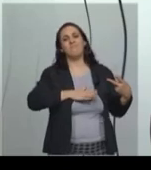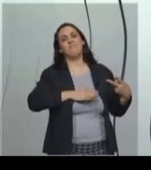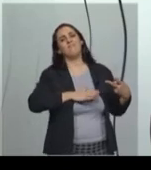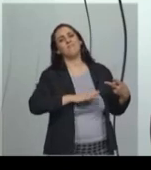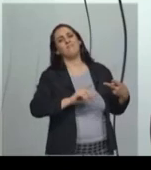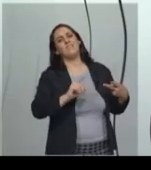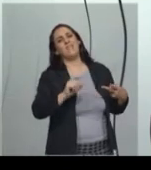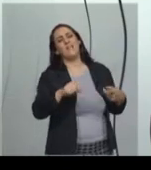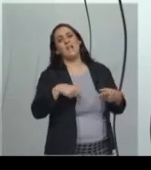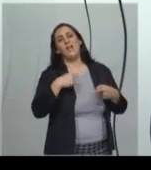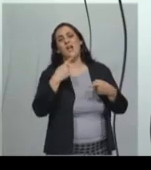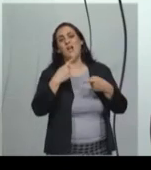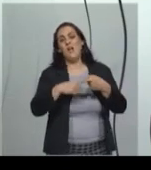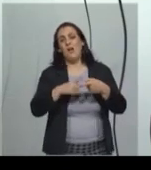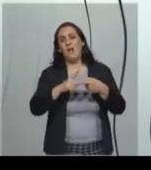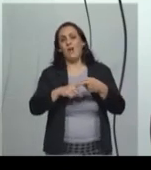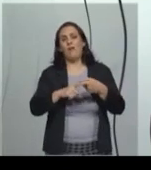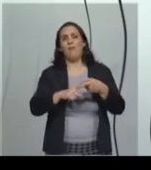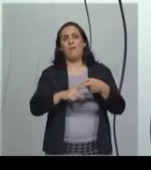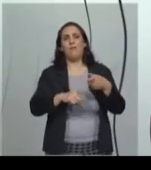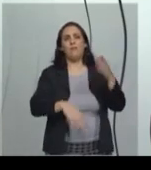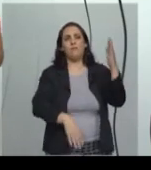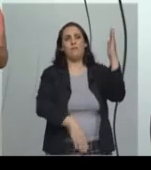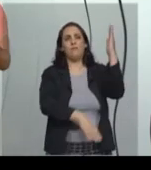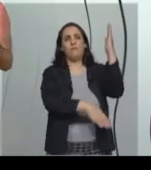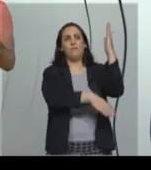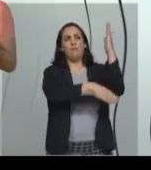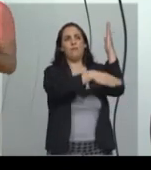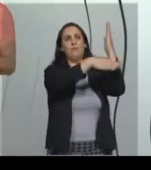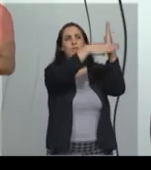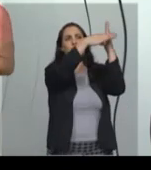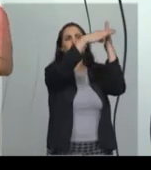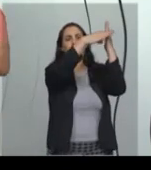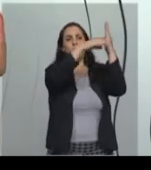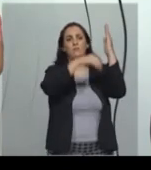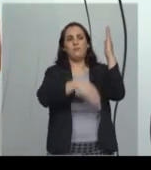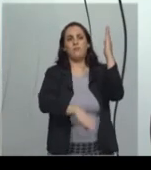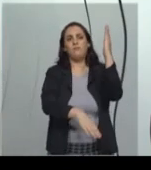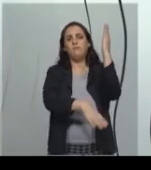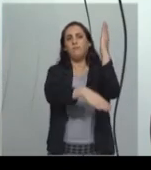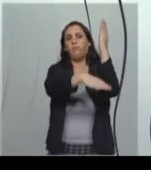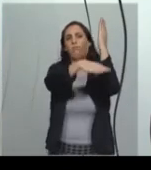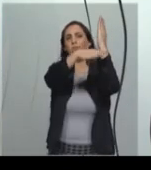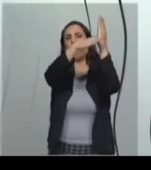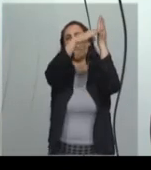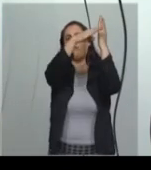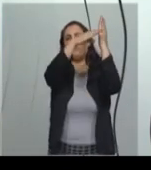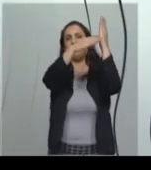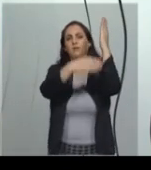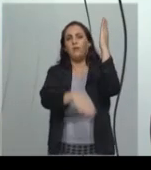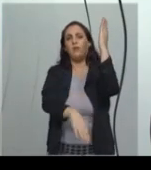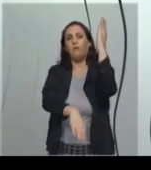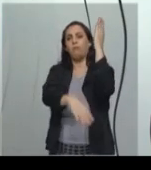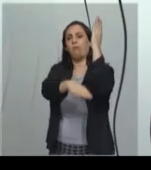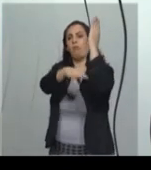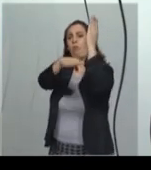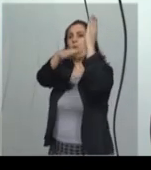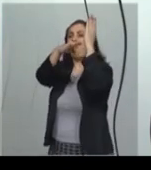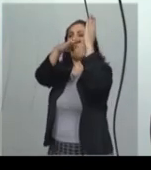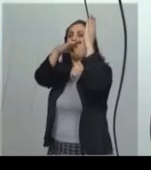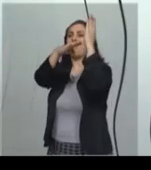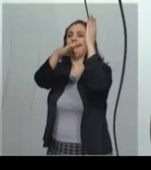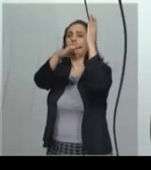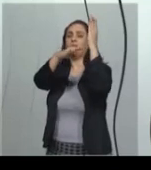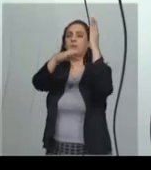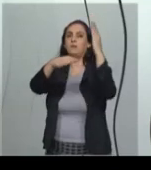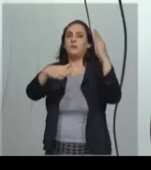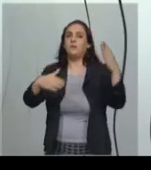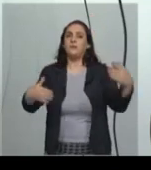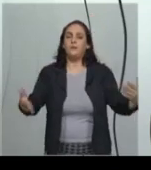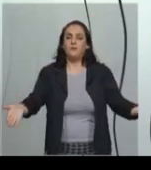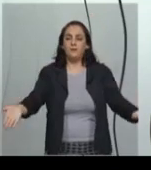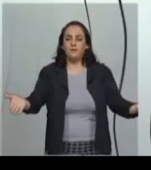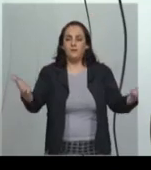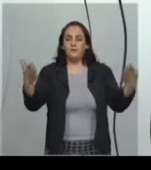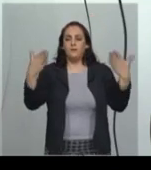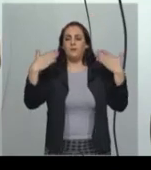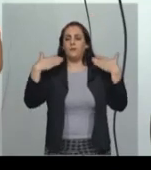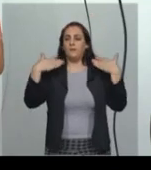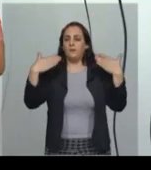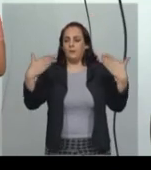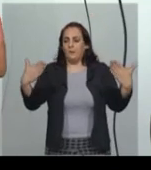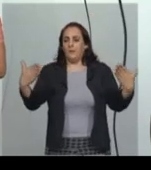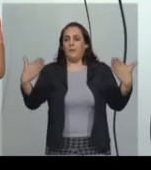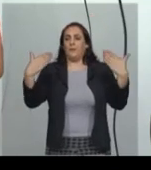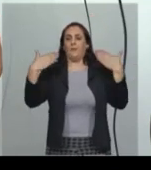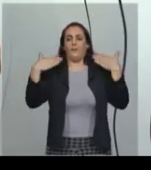muitos prédios e a gente sabe que muitos prédios concentram calor, então deixa a cidade mais quente.